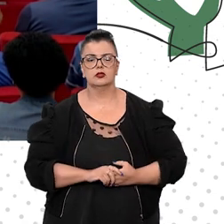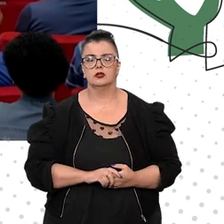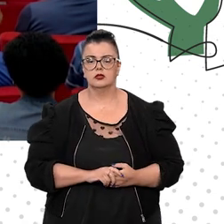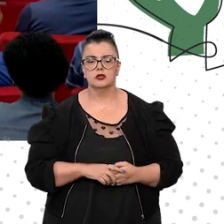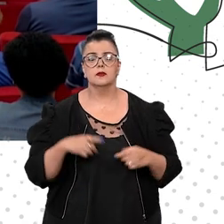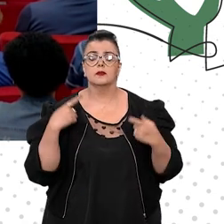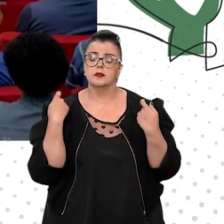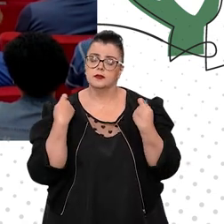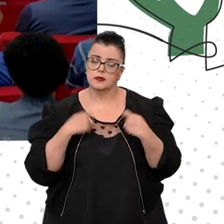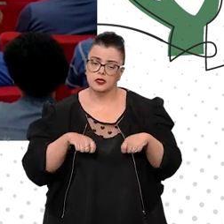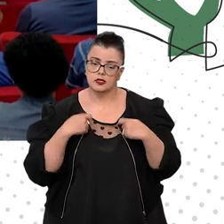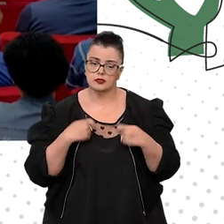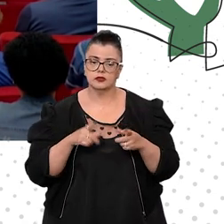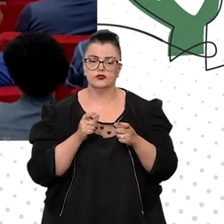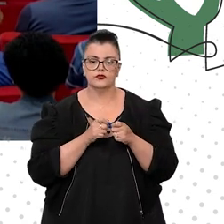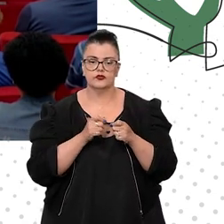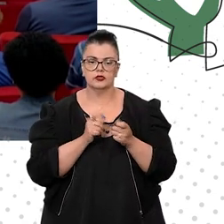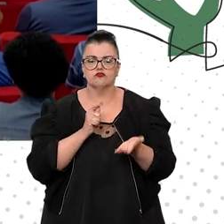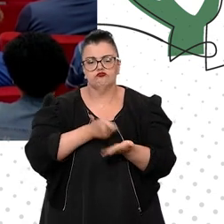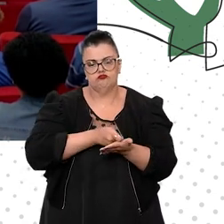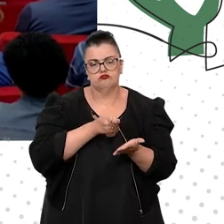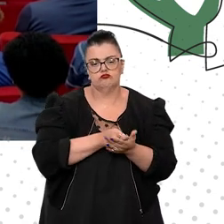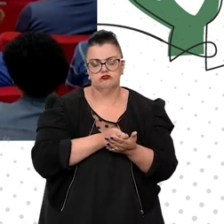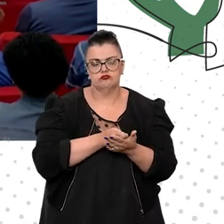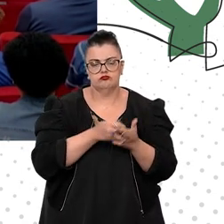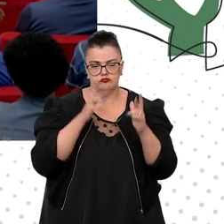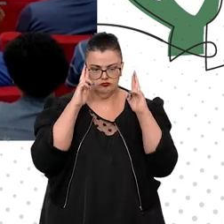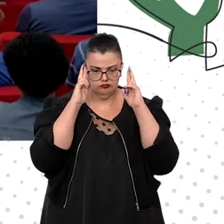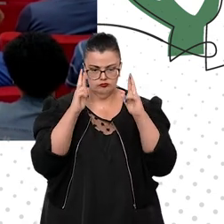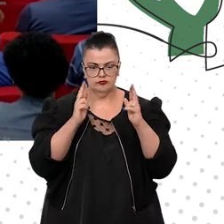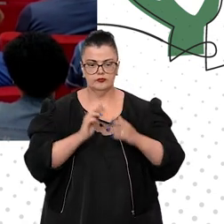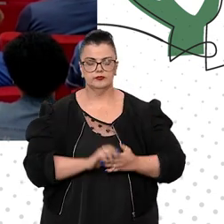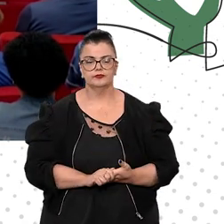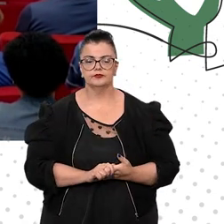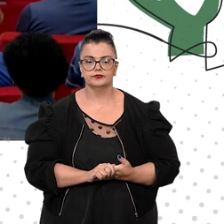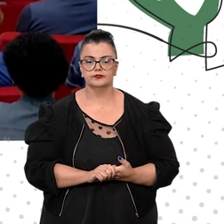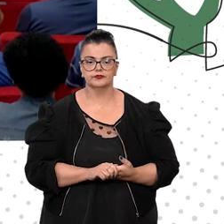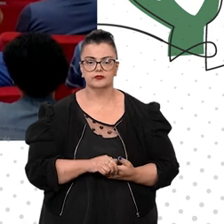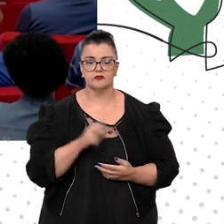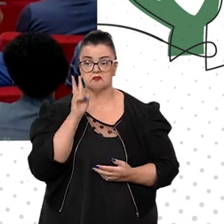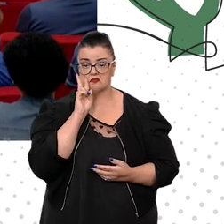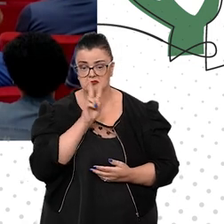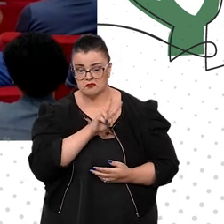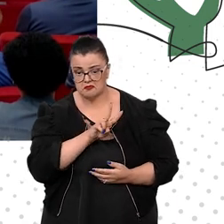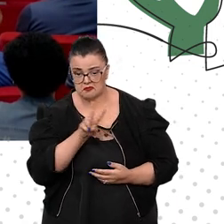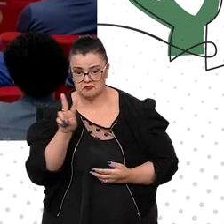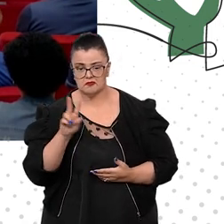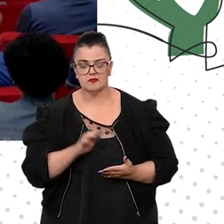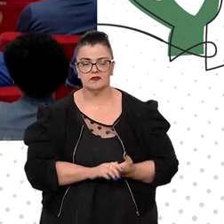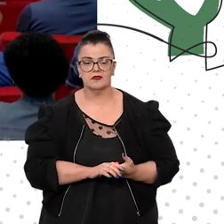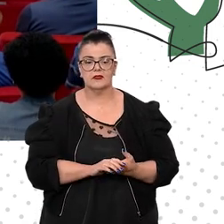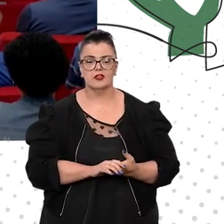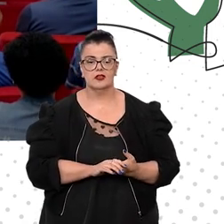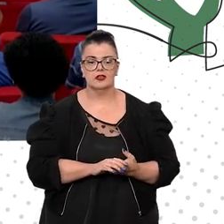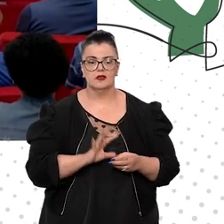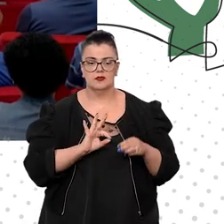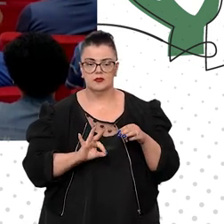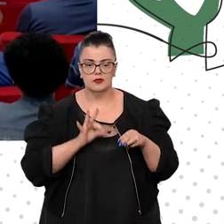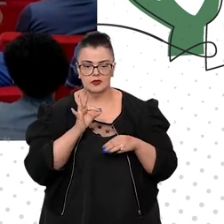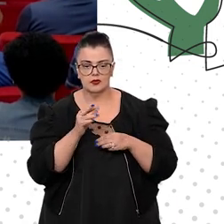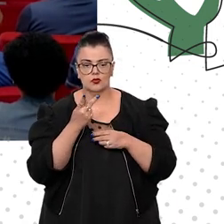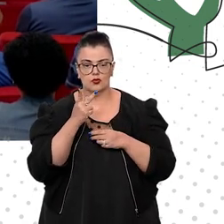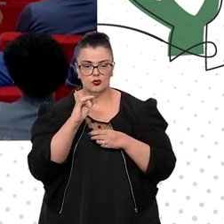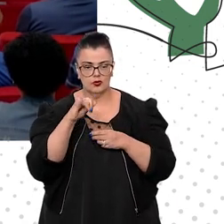fazer o nosso dever de casa. E eu, ao olhar para os meus colegas que estão aqui, Ministério Jardim Coquina, Moura Ribeiro,